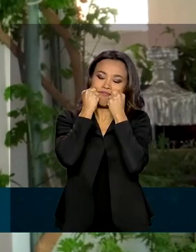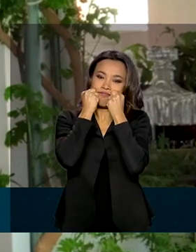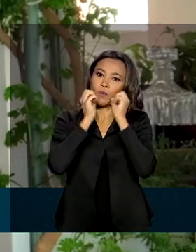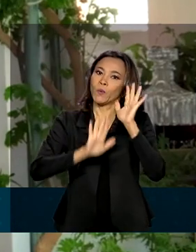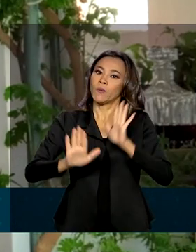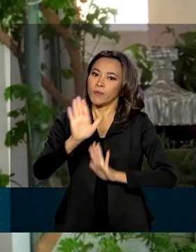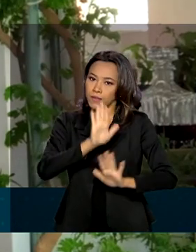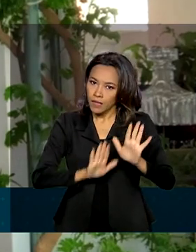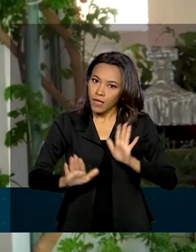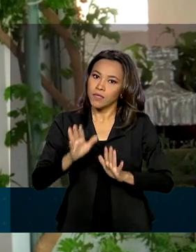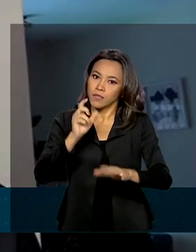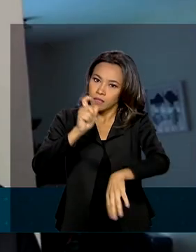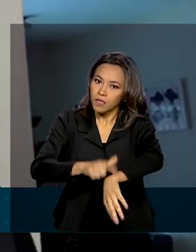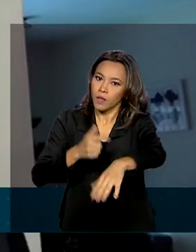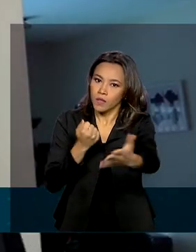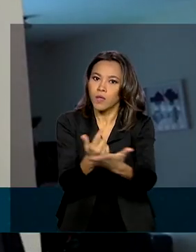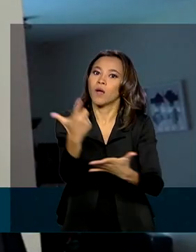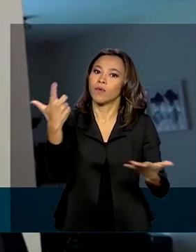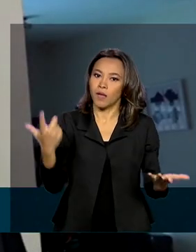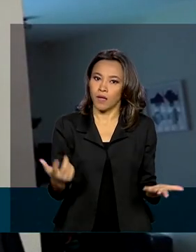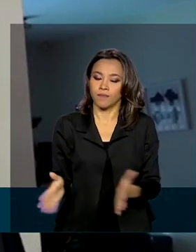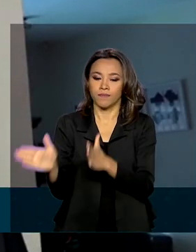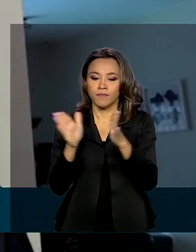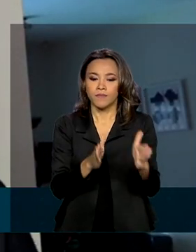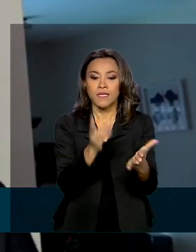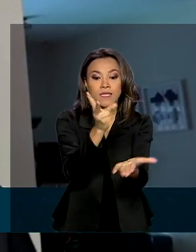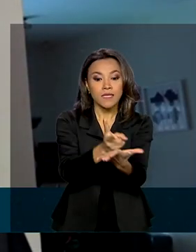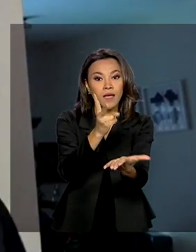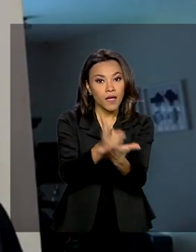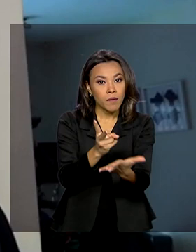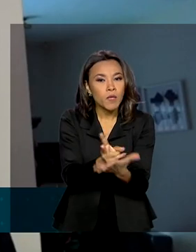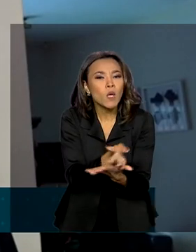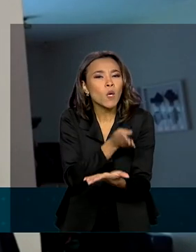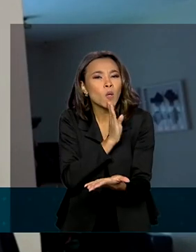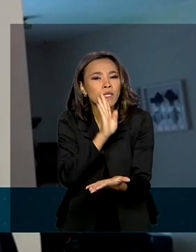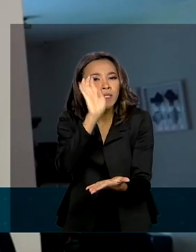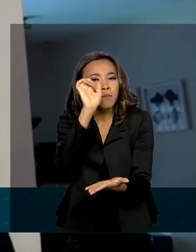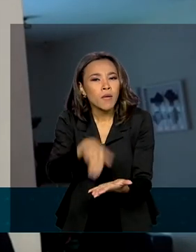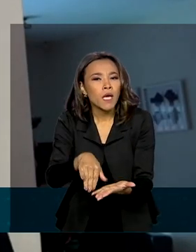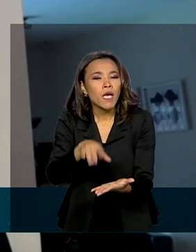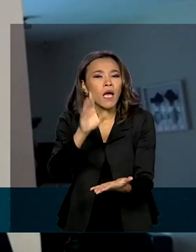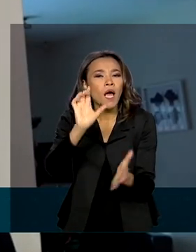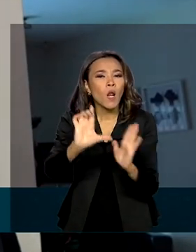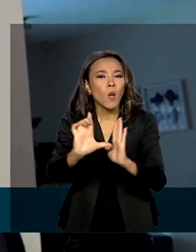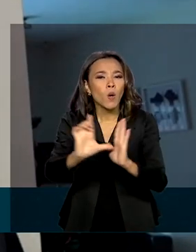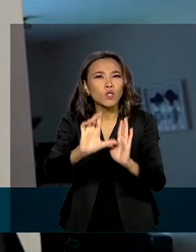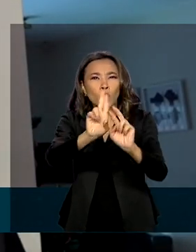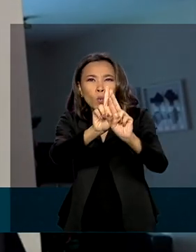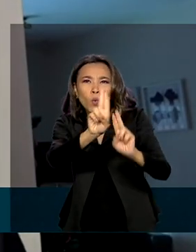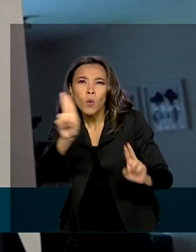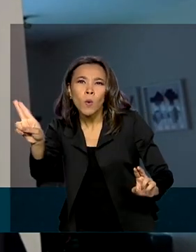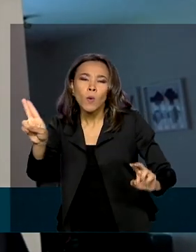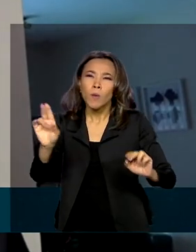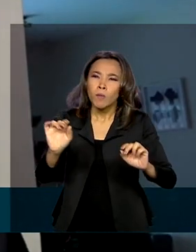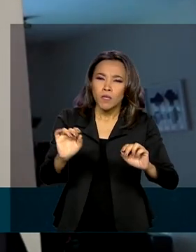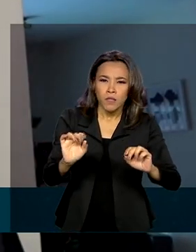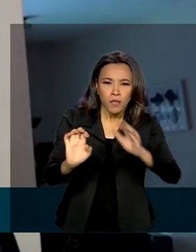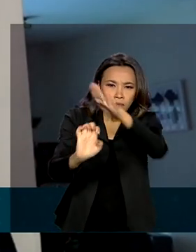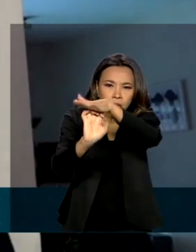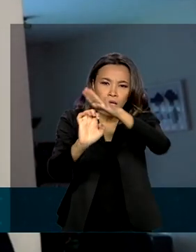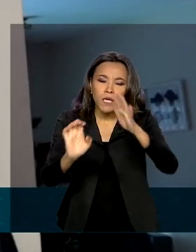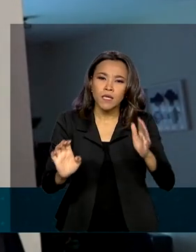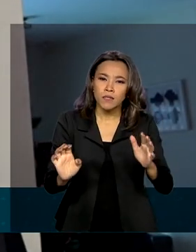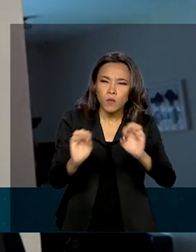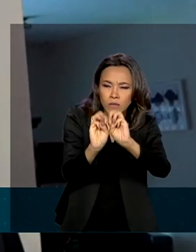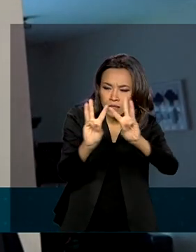preciso tomar alguns cuidados. Sempre se informar sobre a reputação da loja que pretende comprar, verificar se o